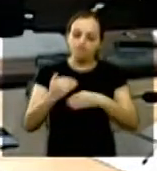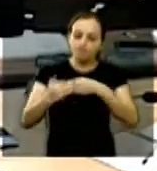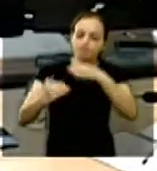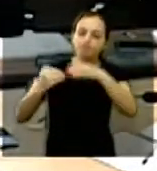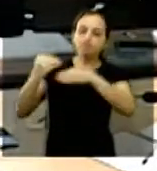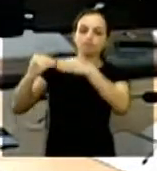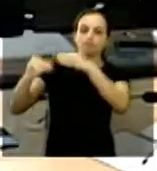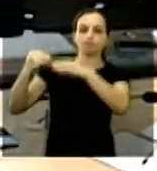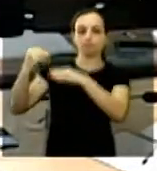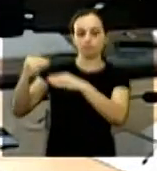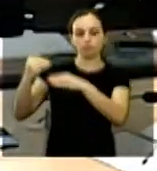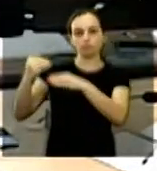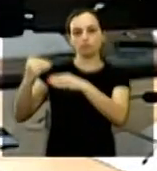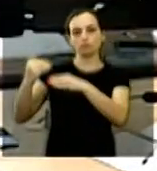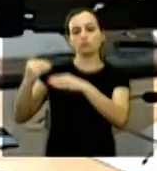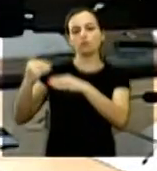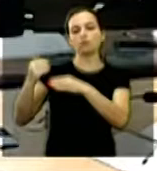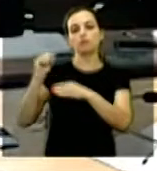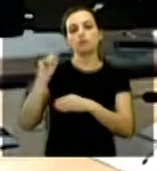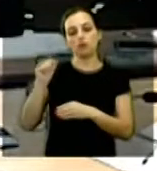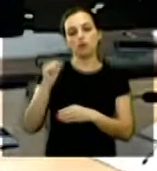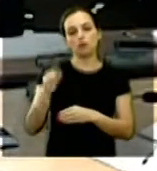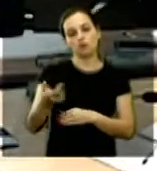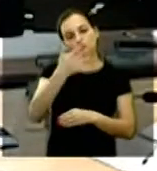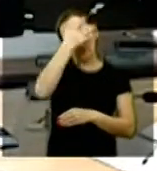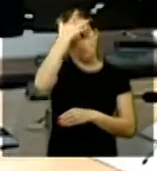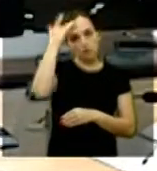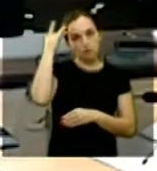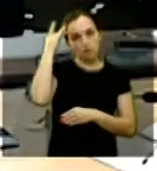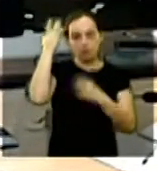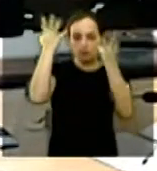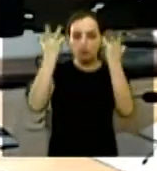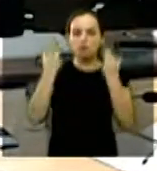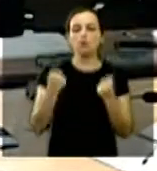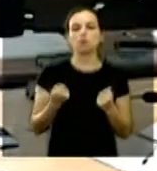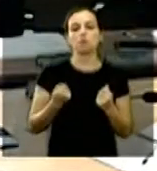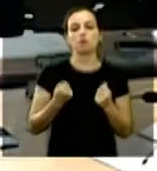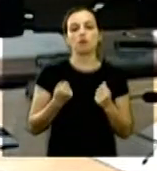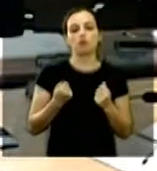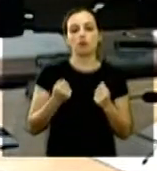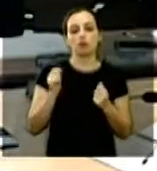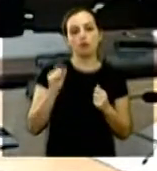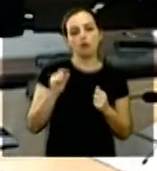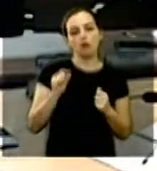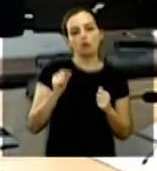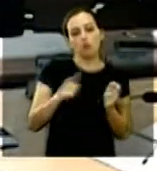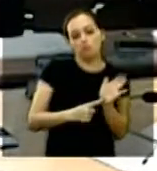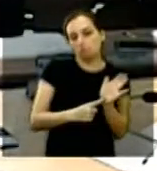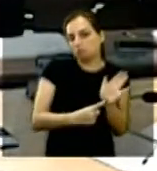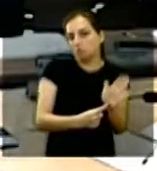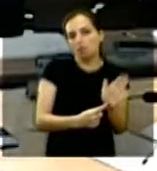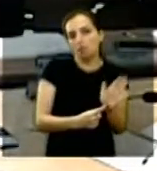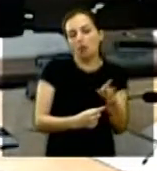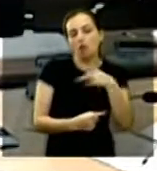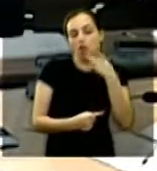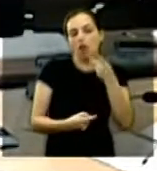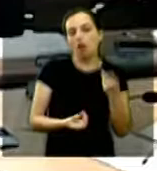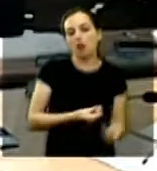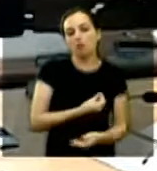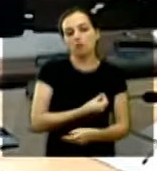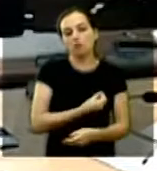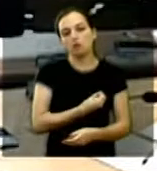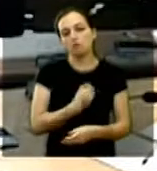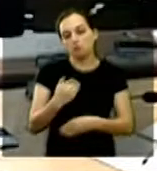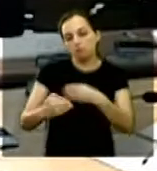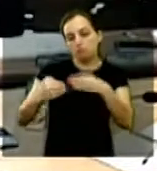processo né que considerasse a condição das pessoas e a condição dos animais então também só para testemunhar que eu participei desse